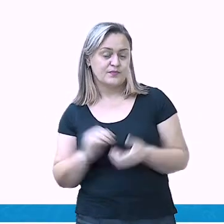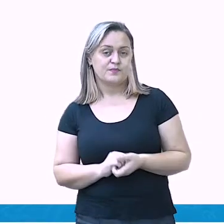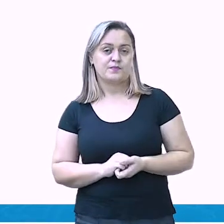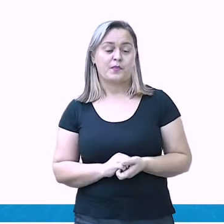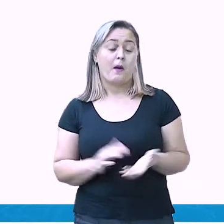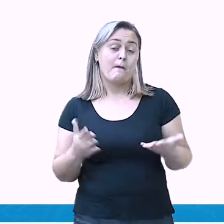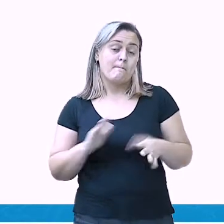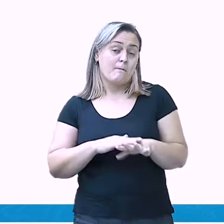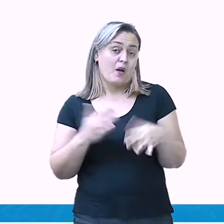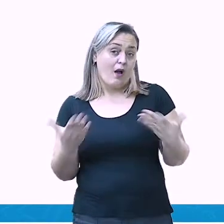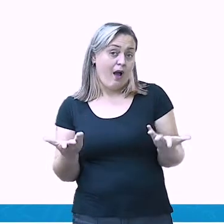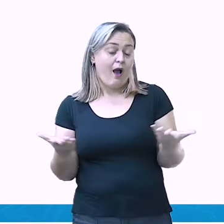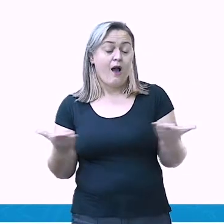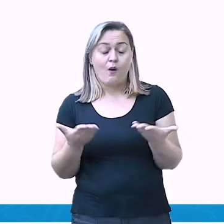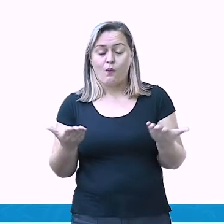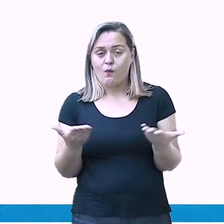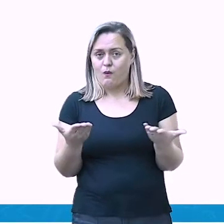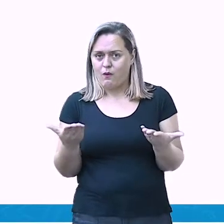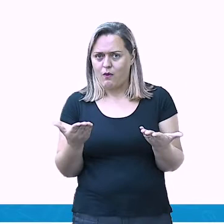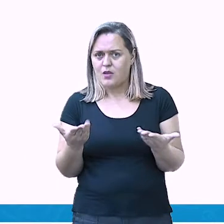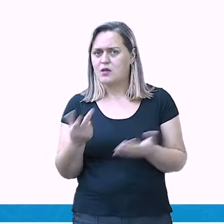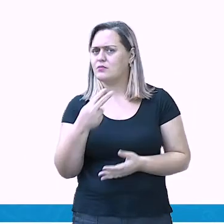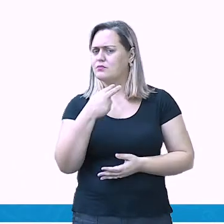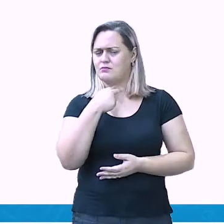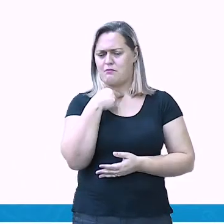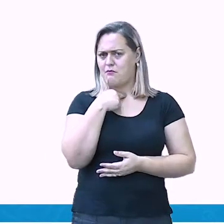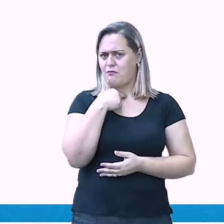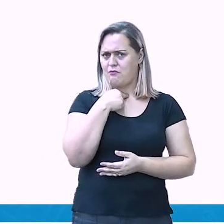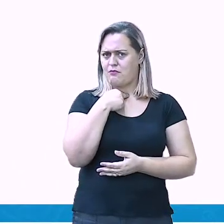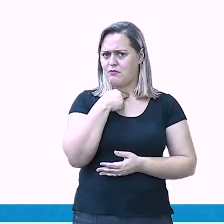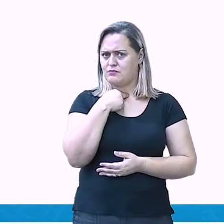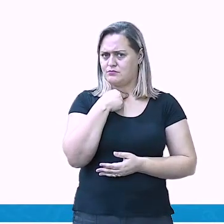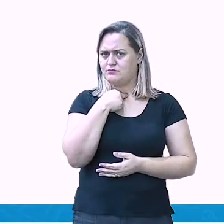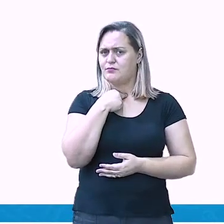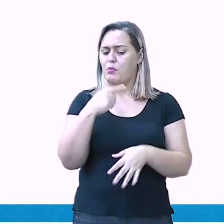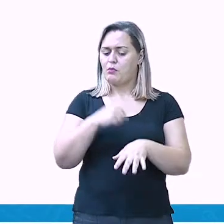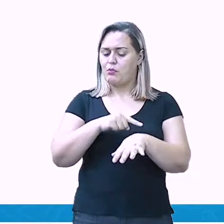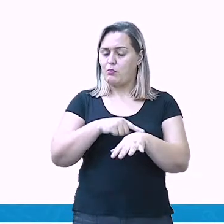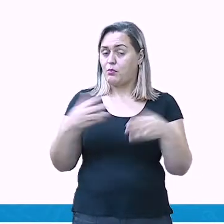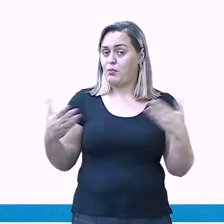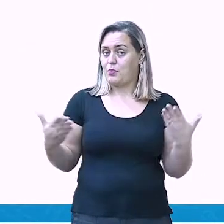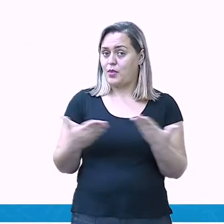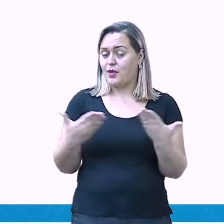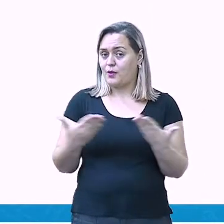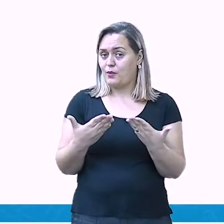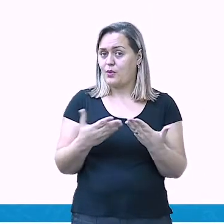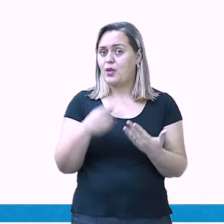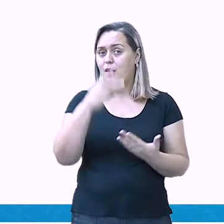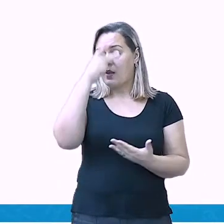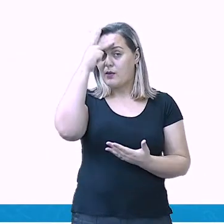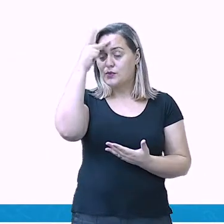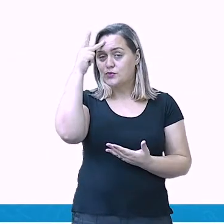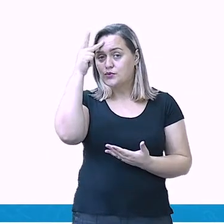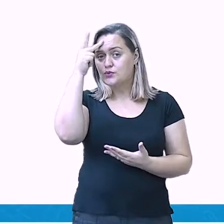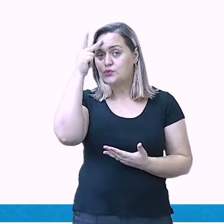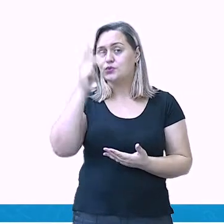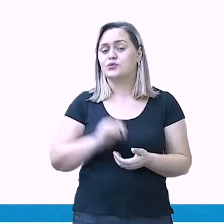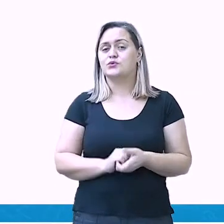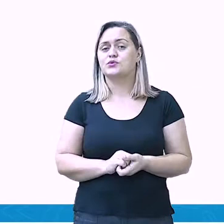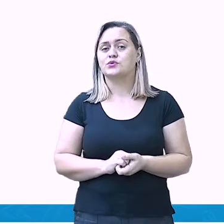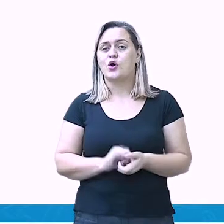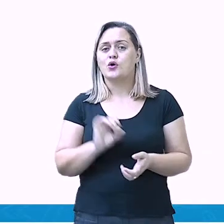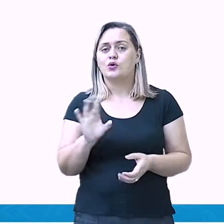casa, não é mesmo? Neste momento em que estamos vivendo, a maioria das pessoas estão se divertindo por meios